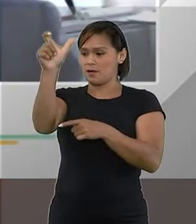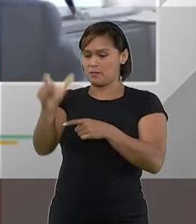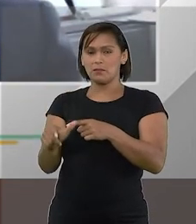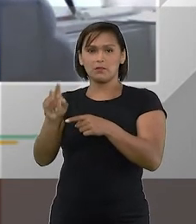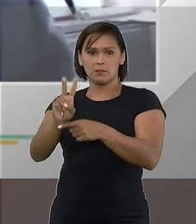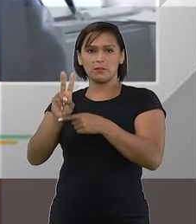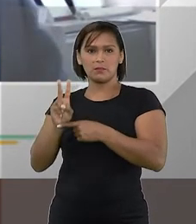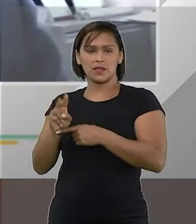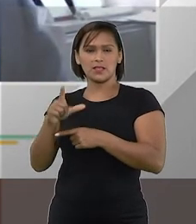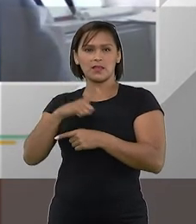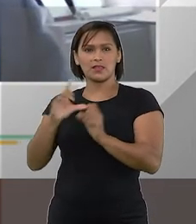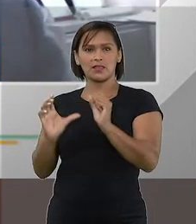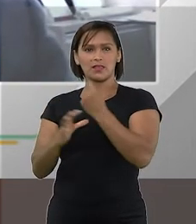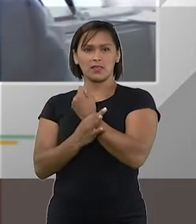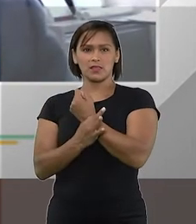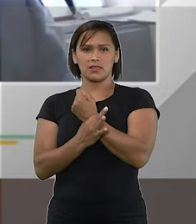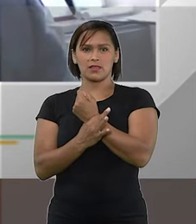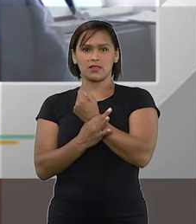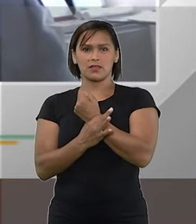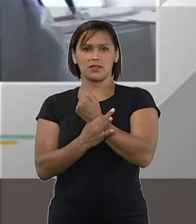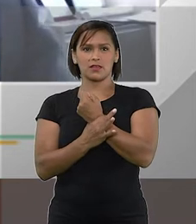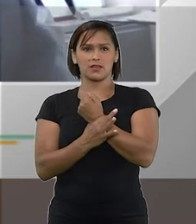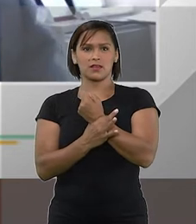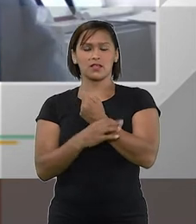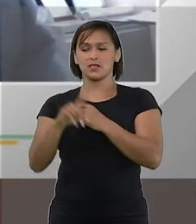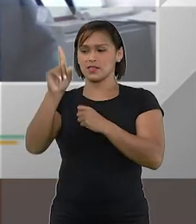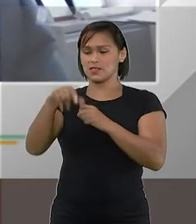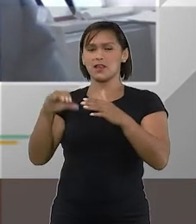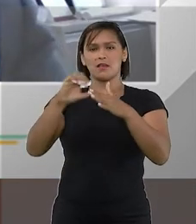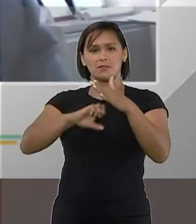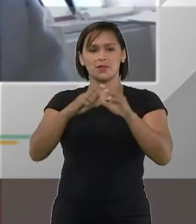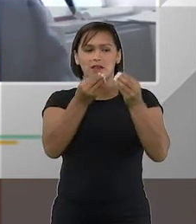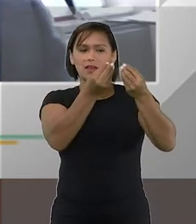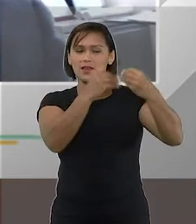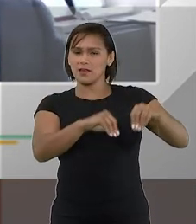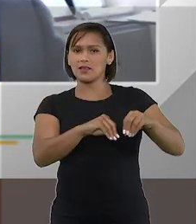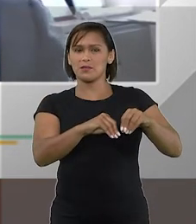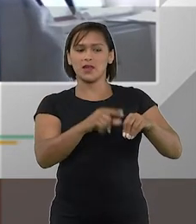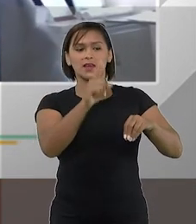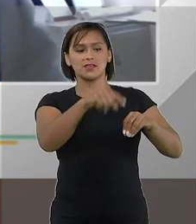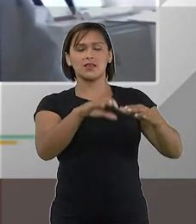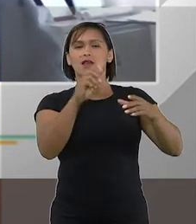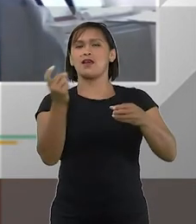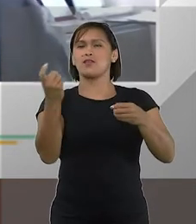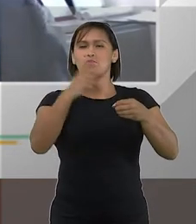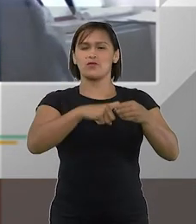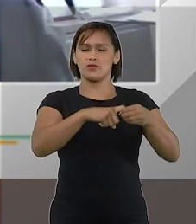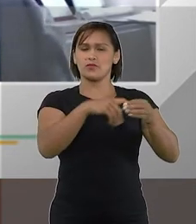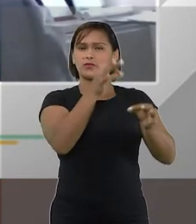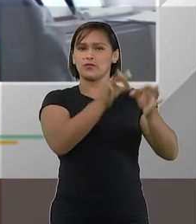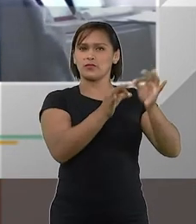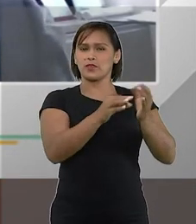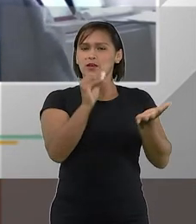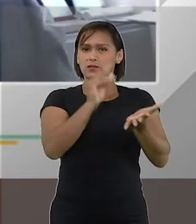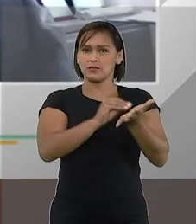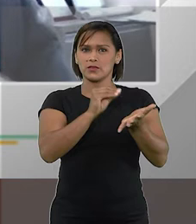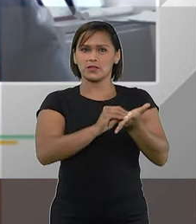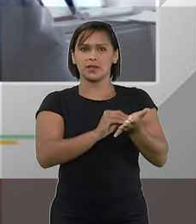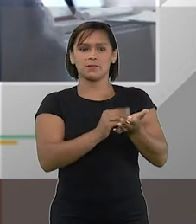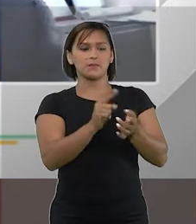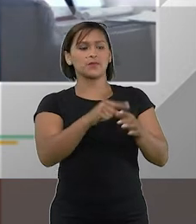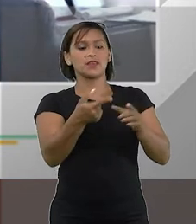empresta tem a garantia de que se aquela empresa quebrar, se aquela recuperação não der certo,